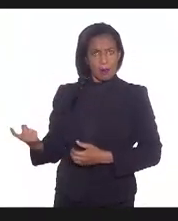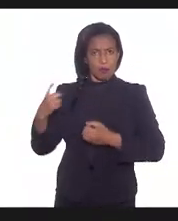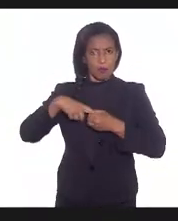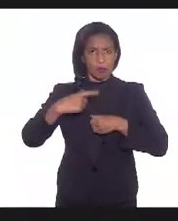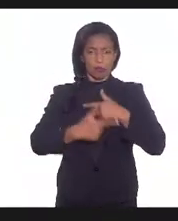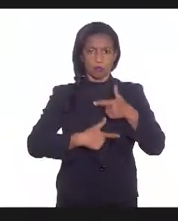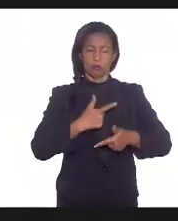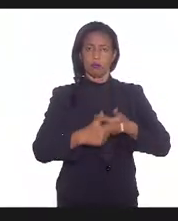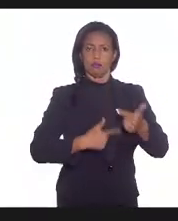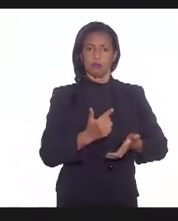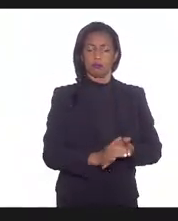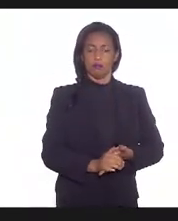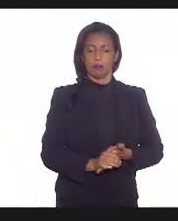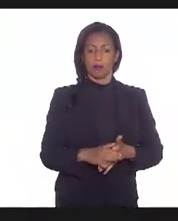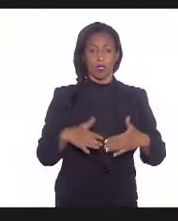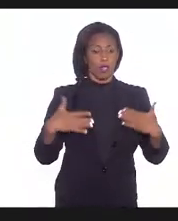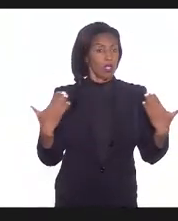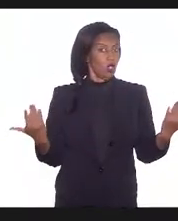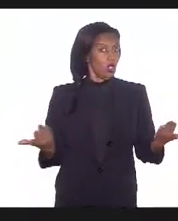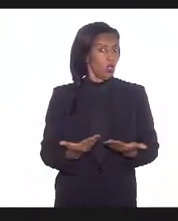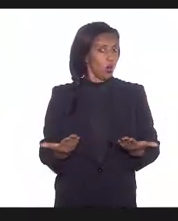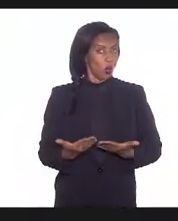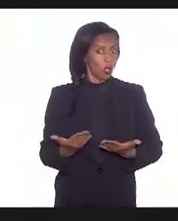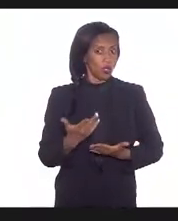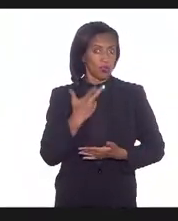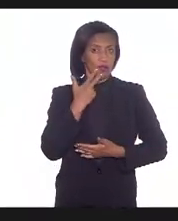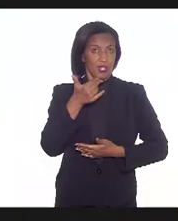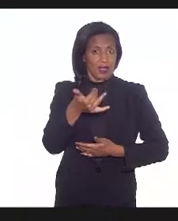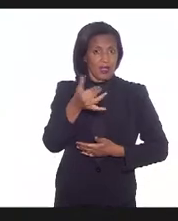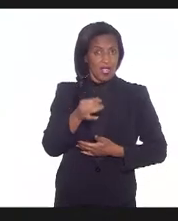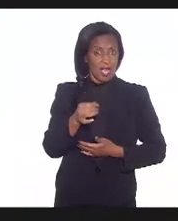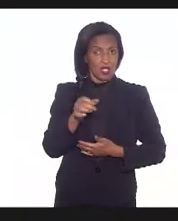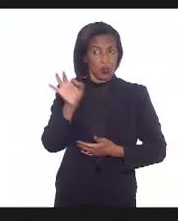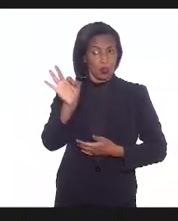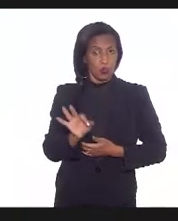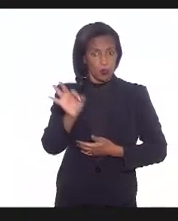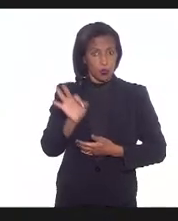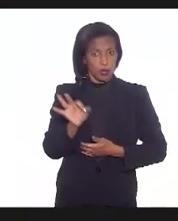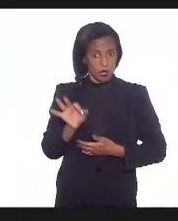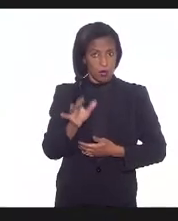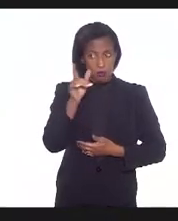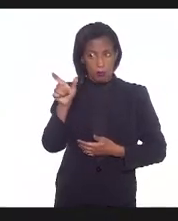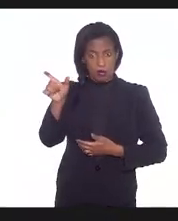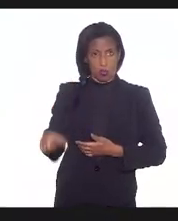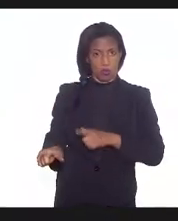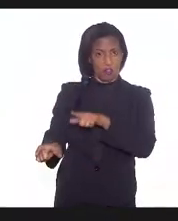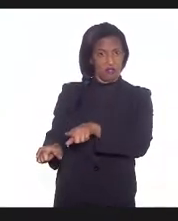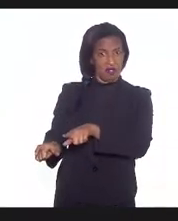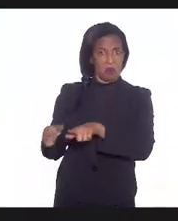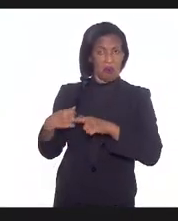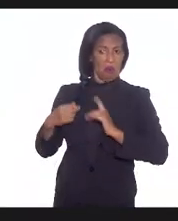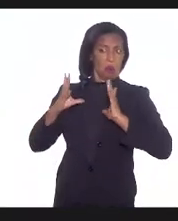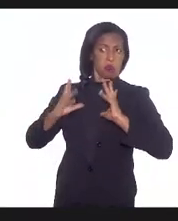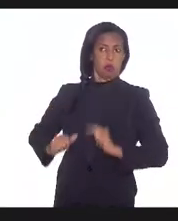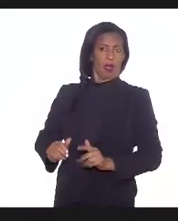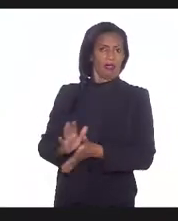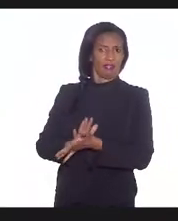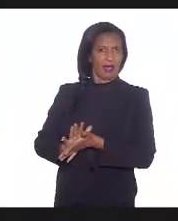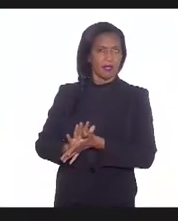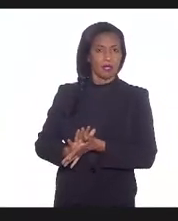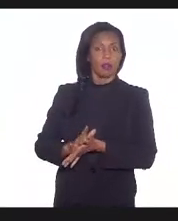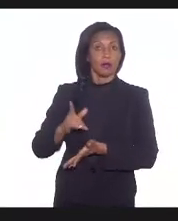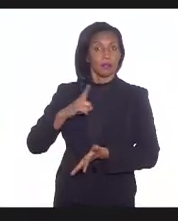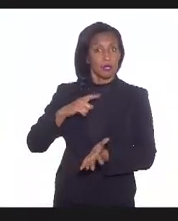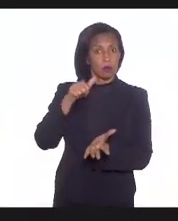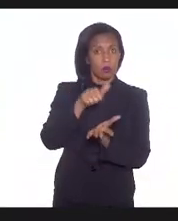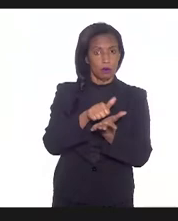retorno. E hoje, é o que eu coloquei lá, 10% dessa população dita recuperada tem sequelas que podem ser da